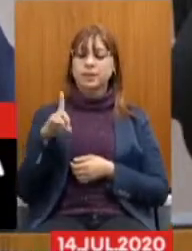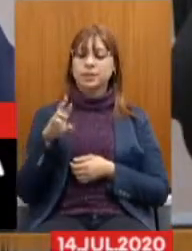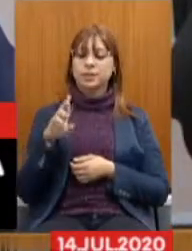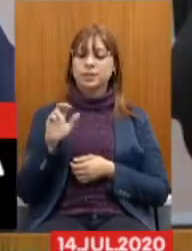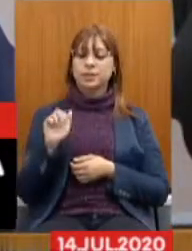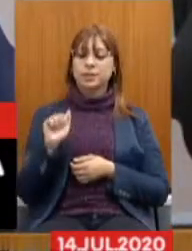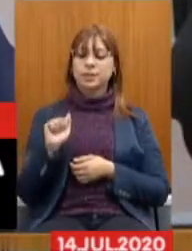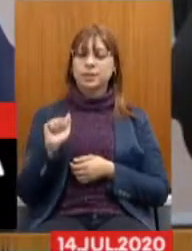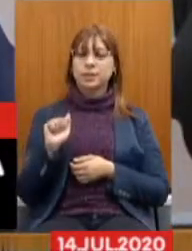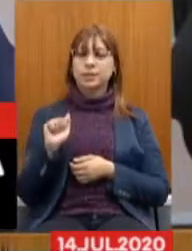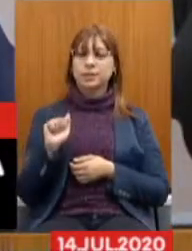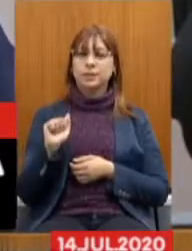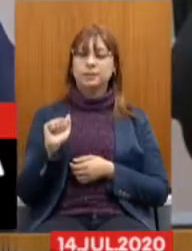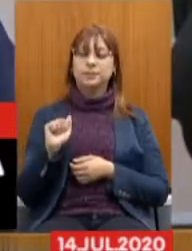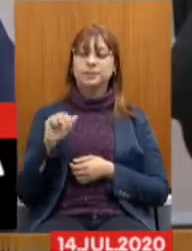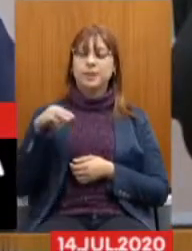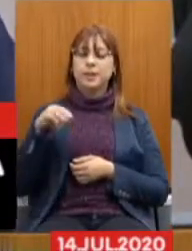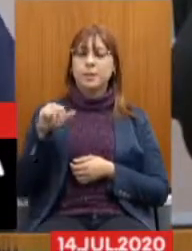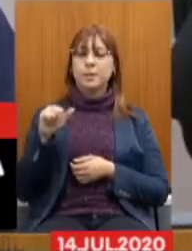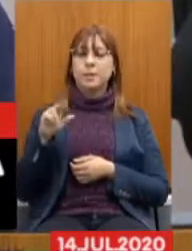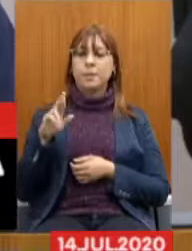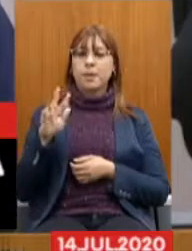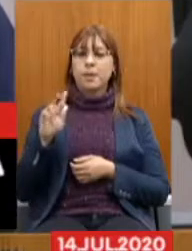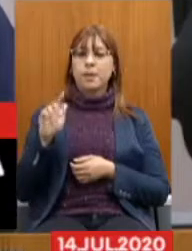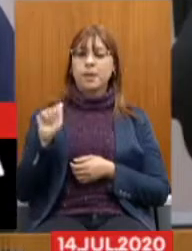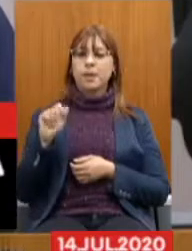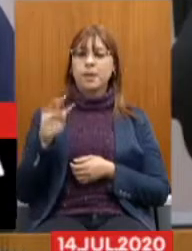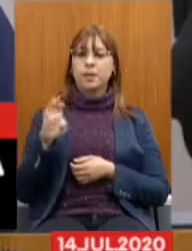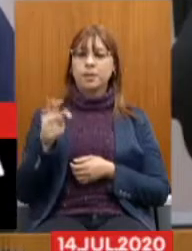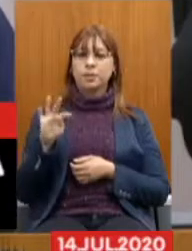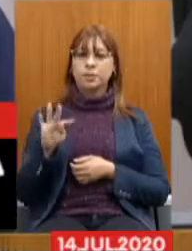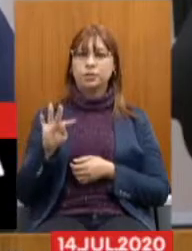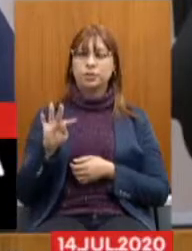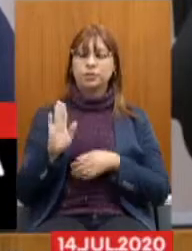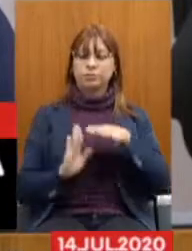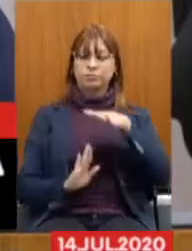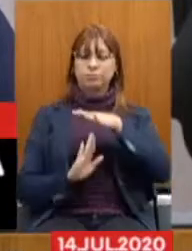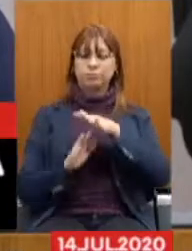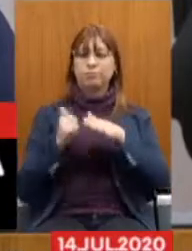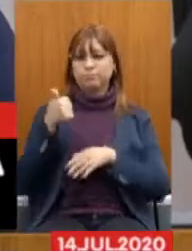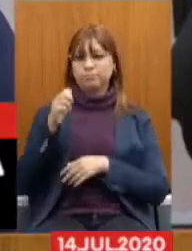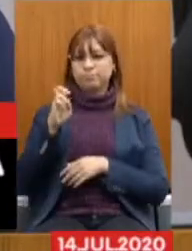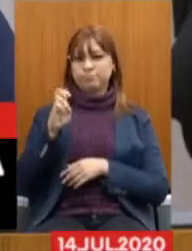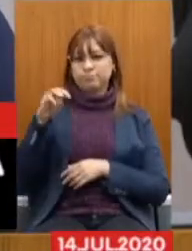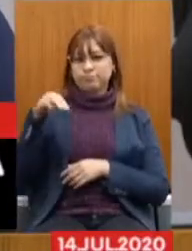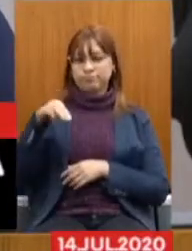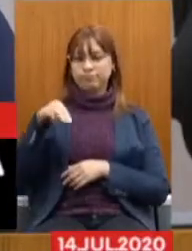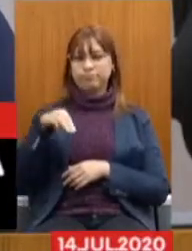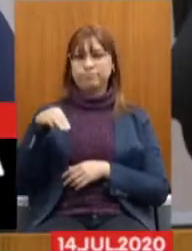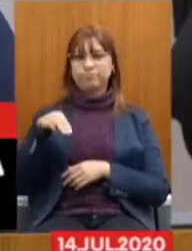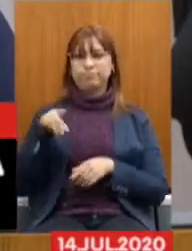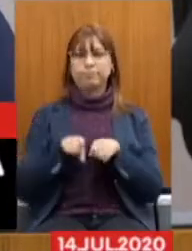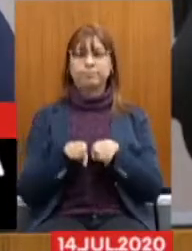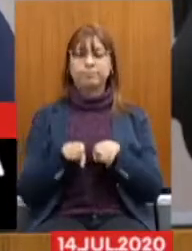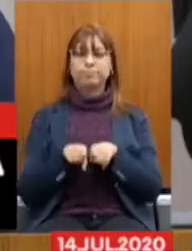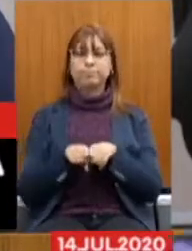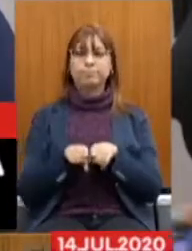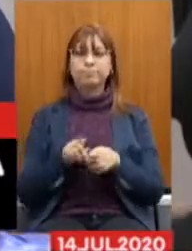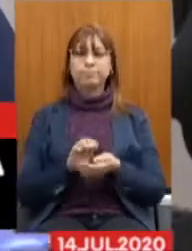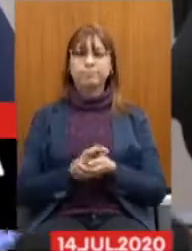Souza Que também Tem 15 minutos Margareth Para a sua